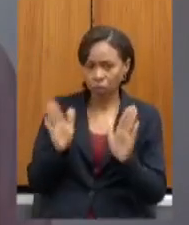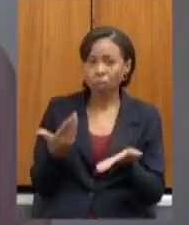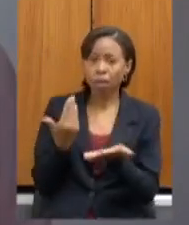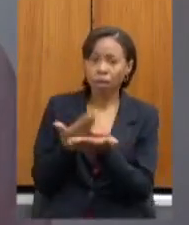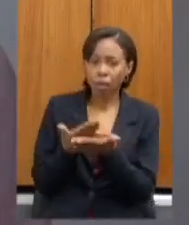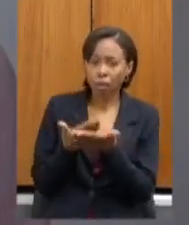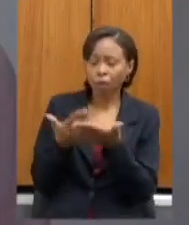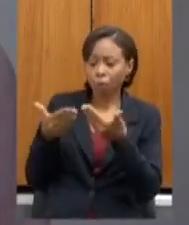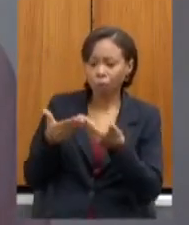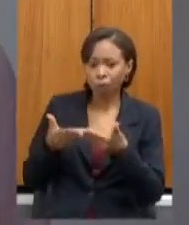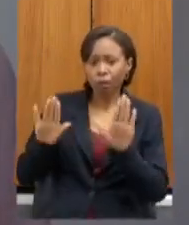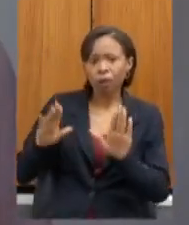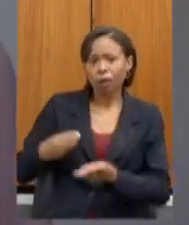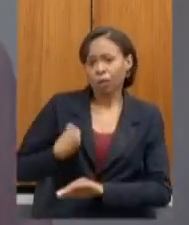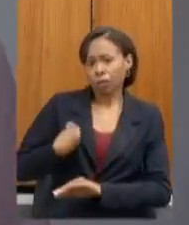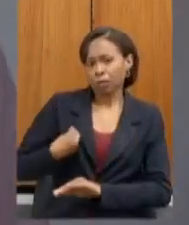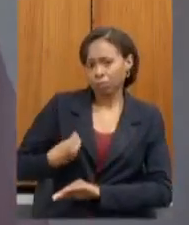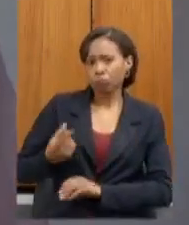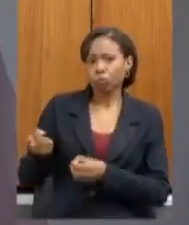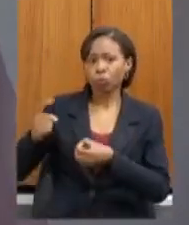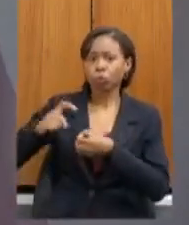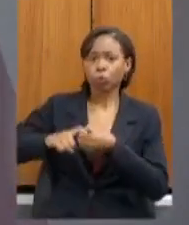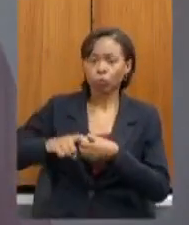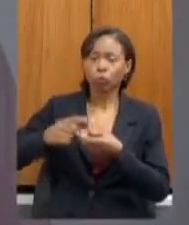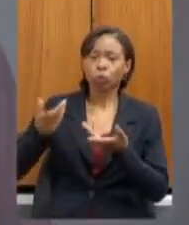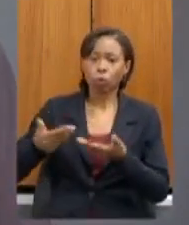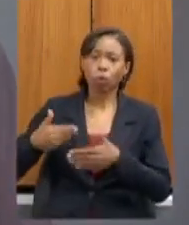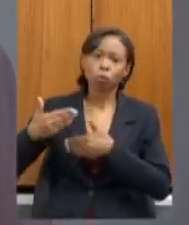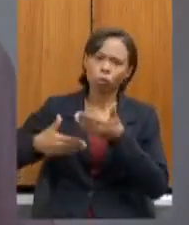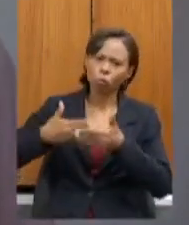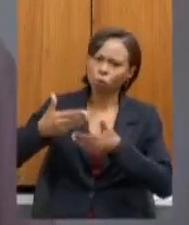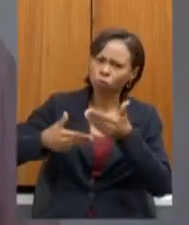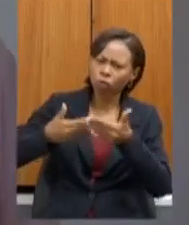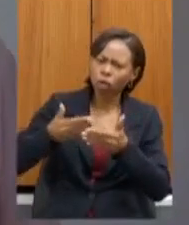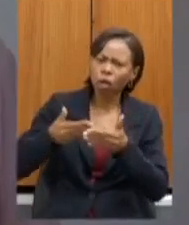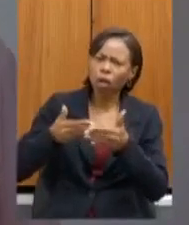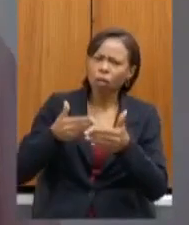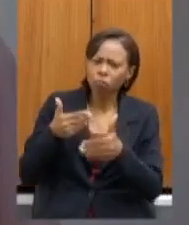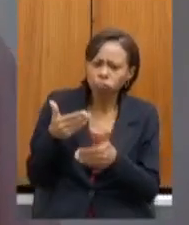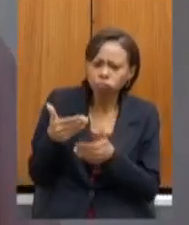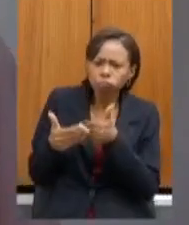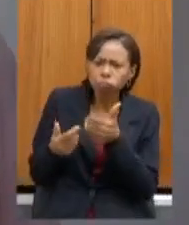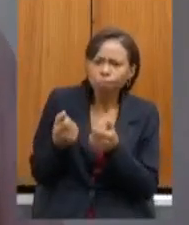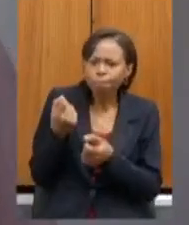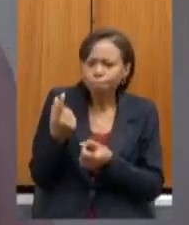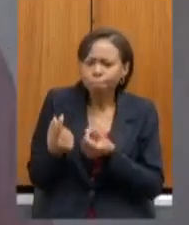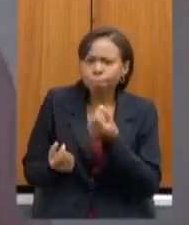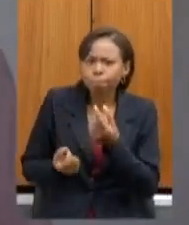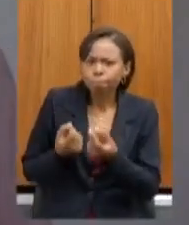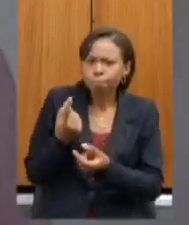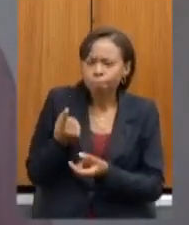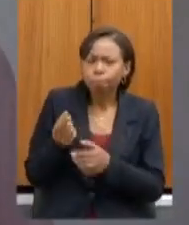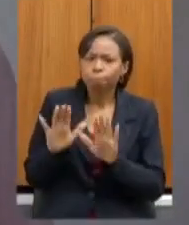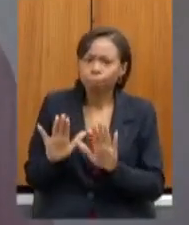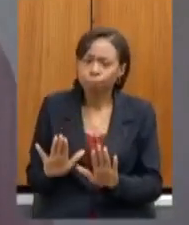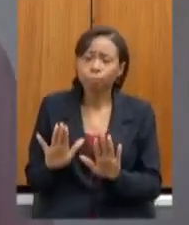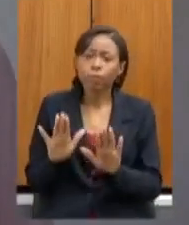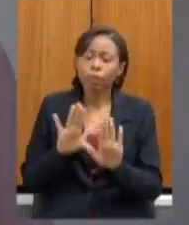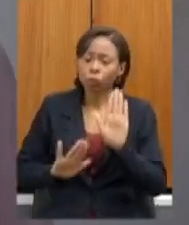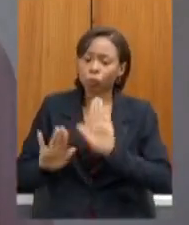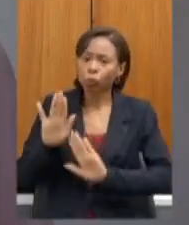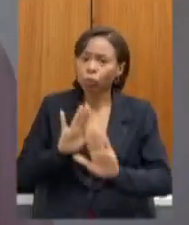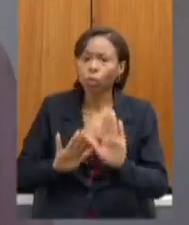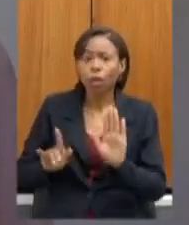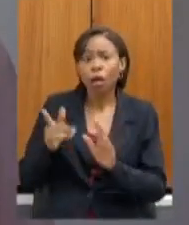presenciais retomadas com esse processo todo progressivo também de atenção e esses estados todos